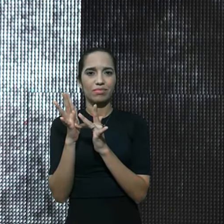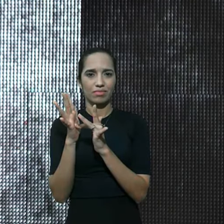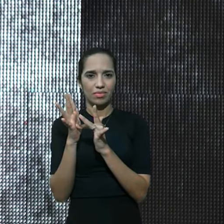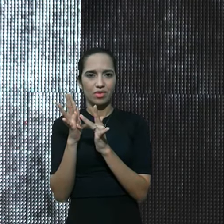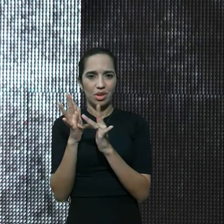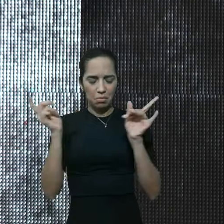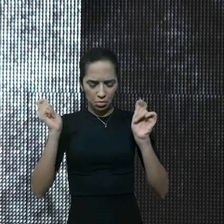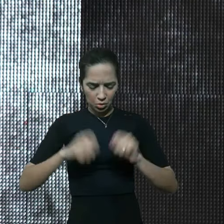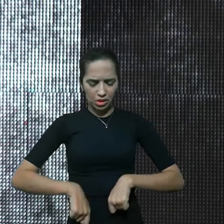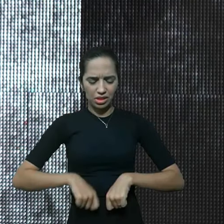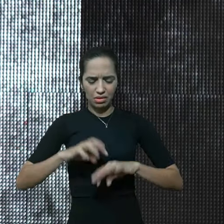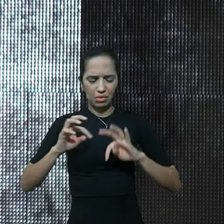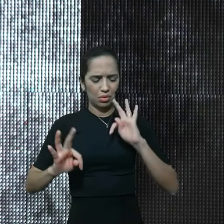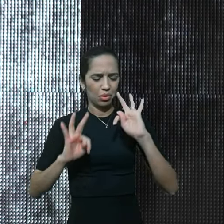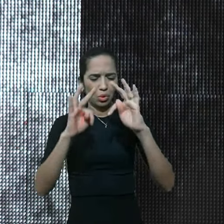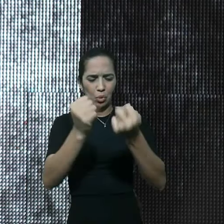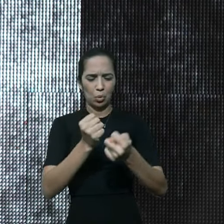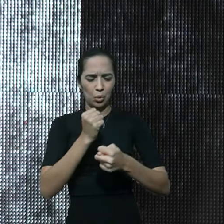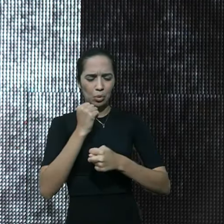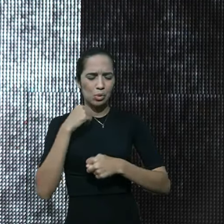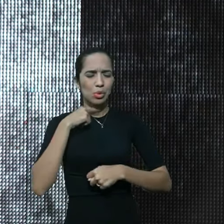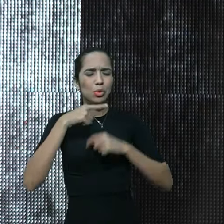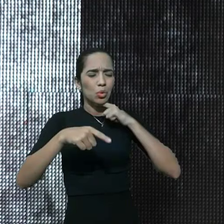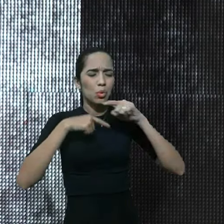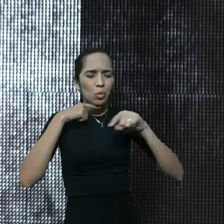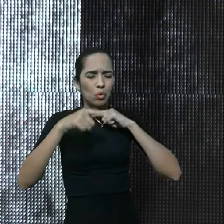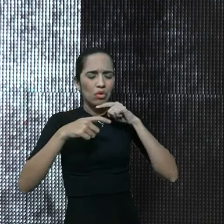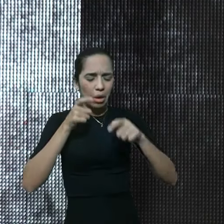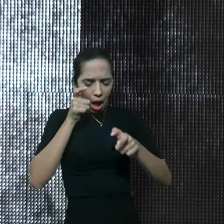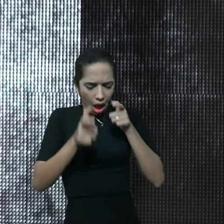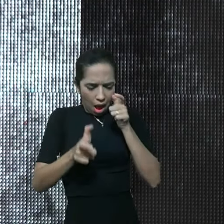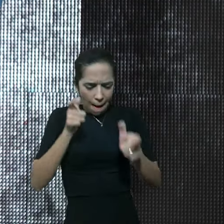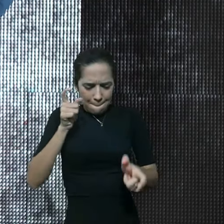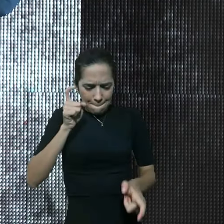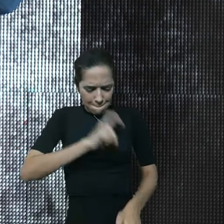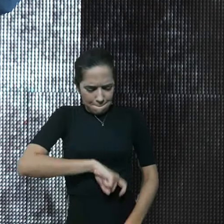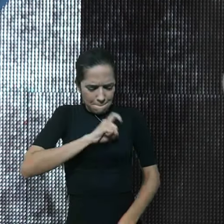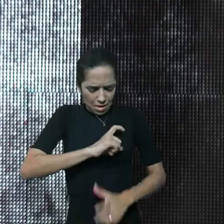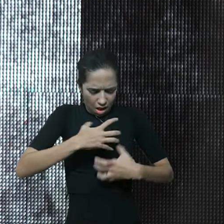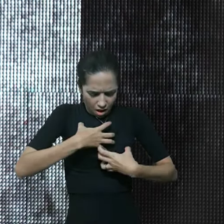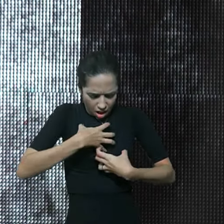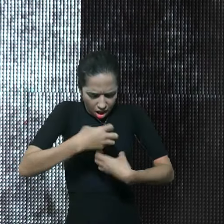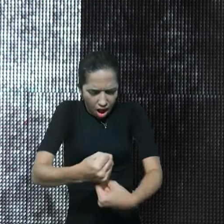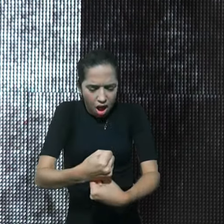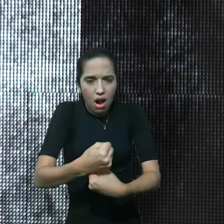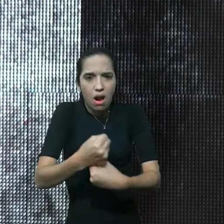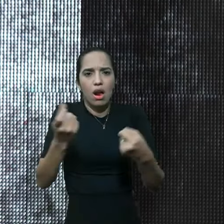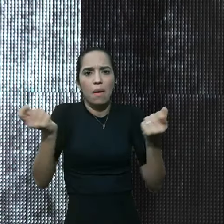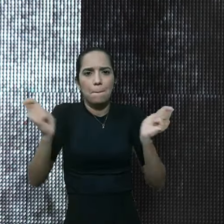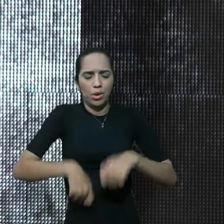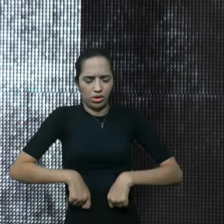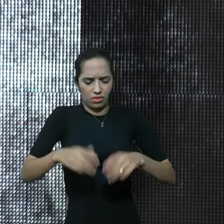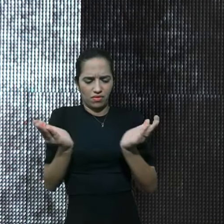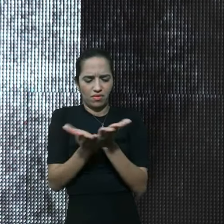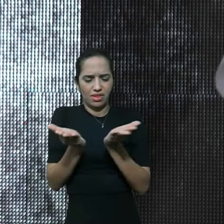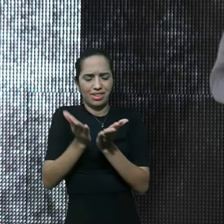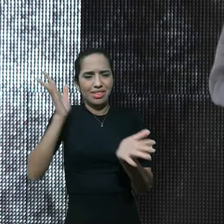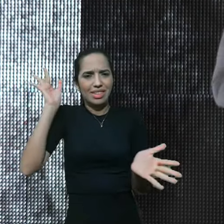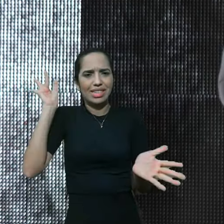arranca de nós todas as distorções e interesses faz de nós Senhor cristão